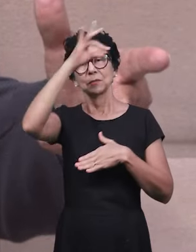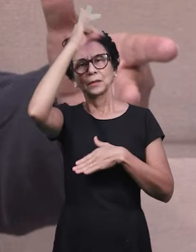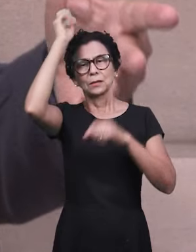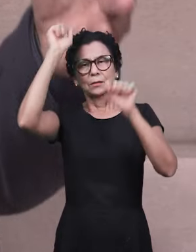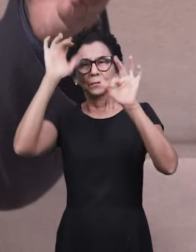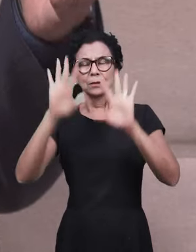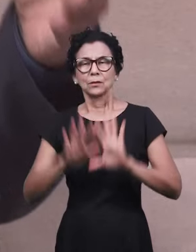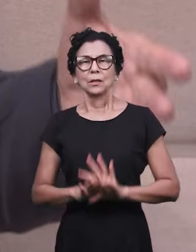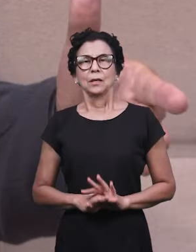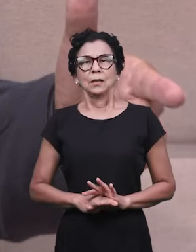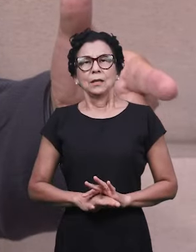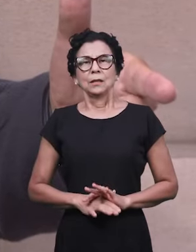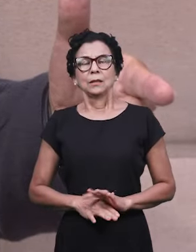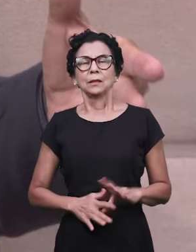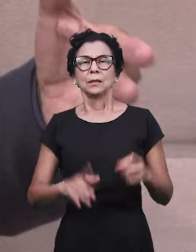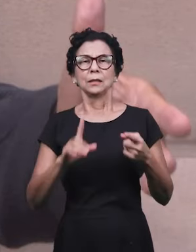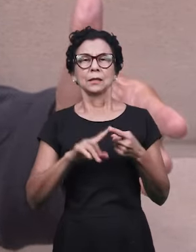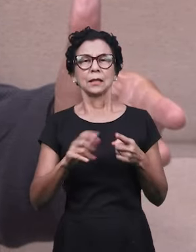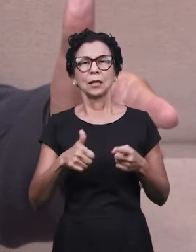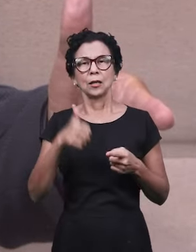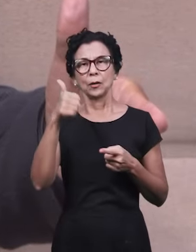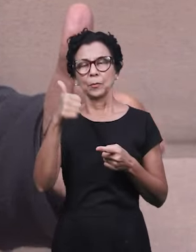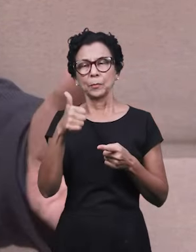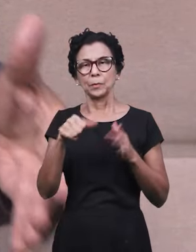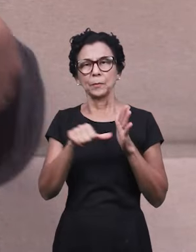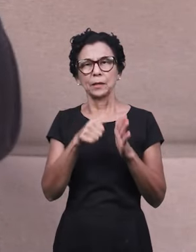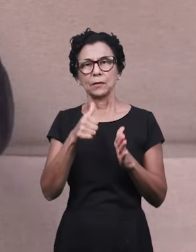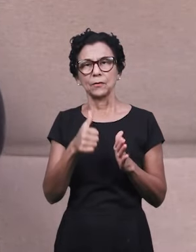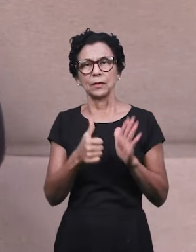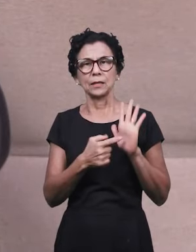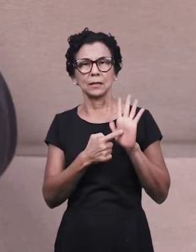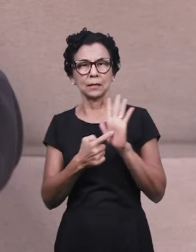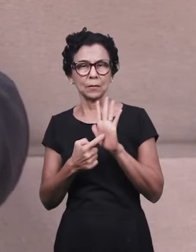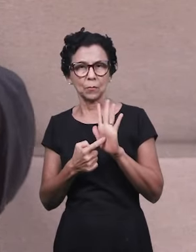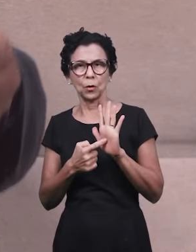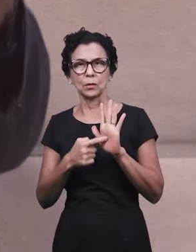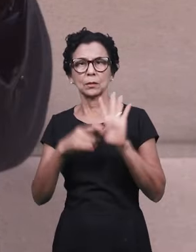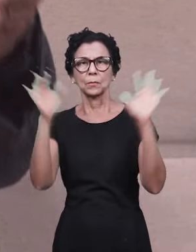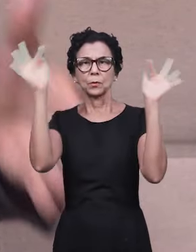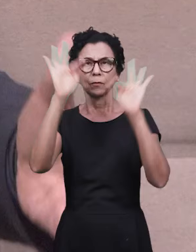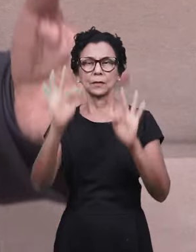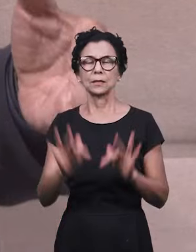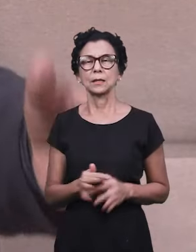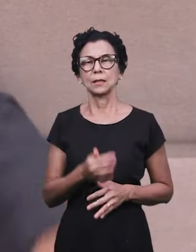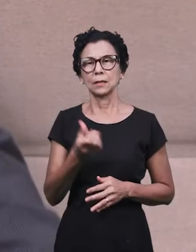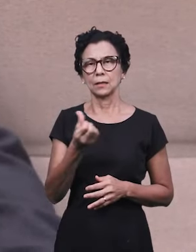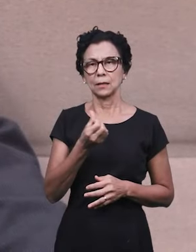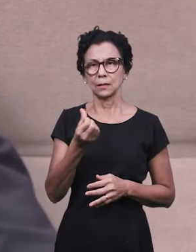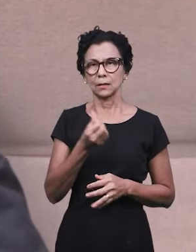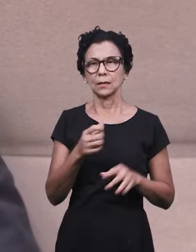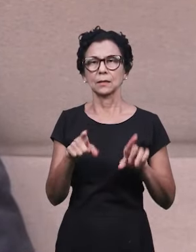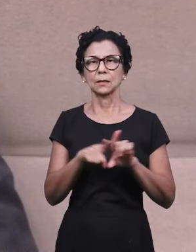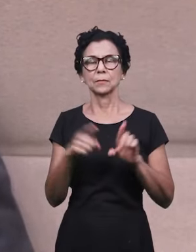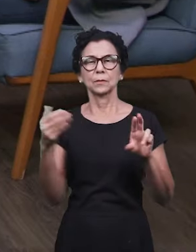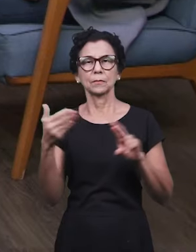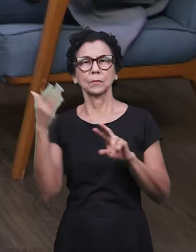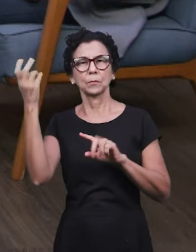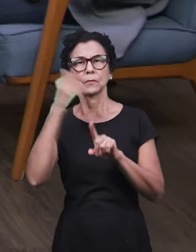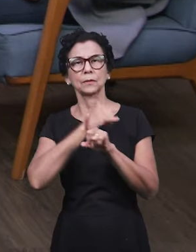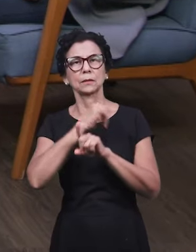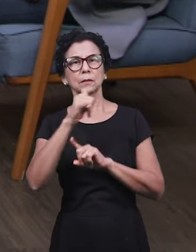Espírito. Porque a primeira bem-aventurança fala sobre a profecia e a sexta bem-aventurança fala sobre a profecia também.